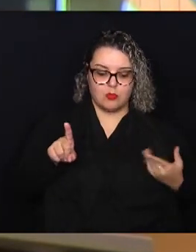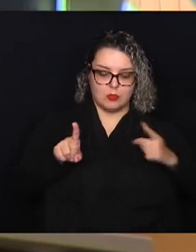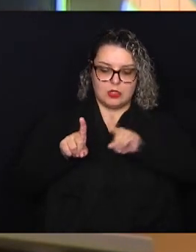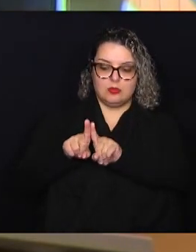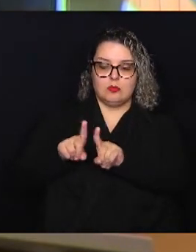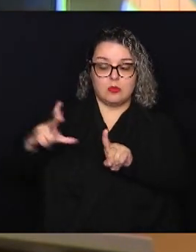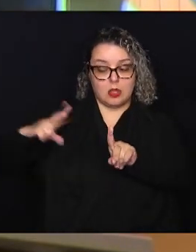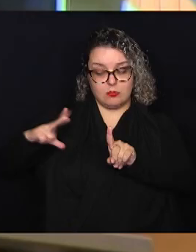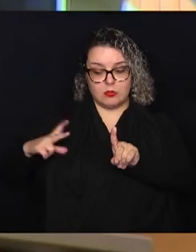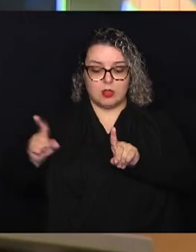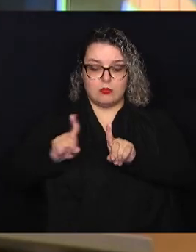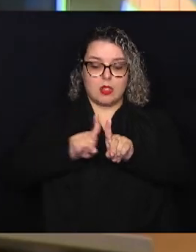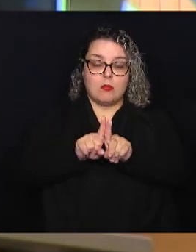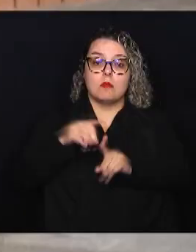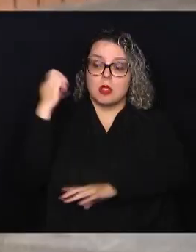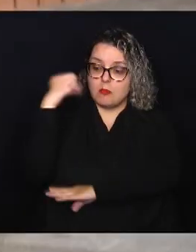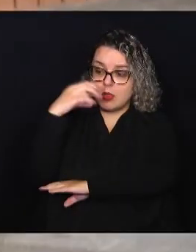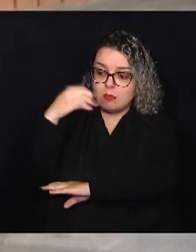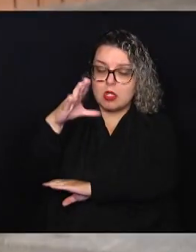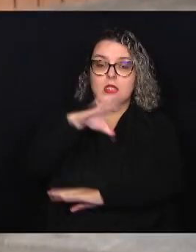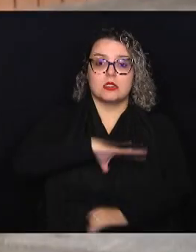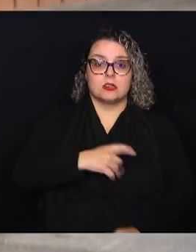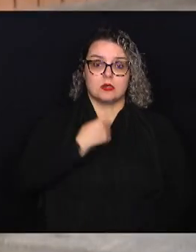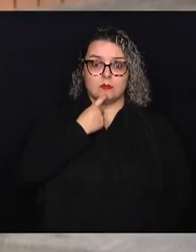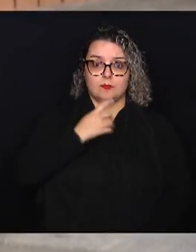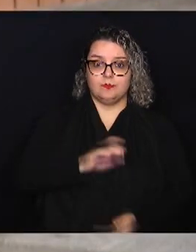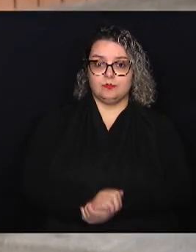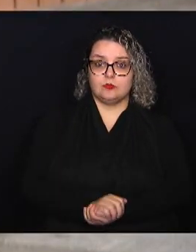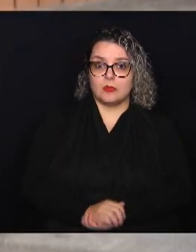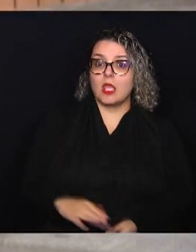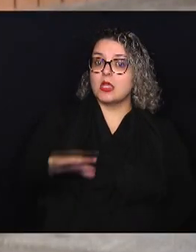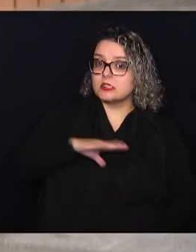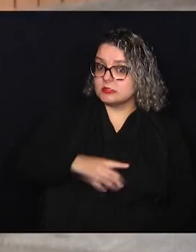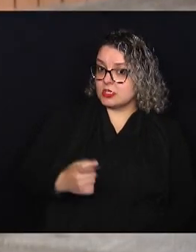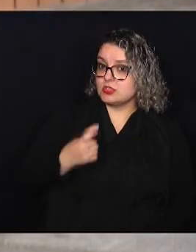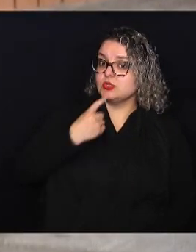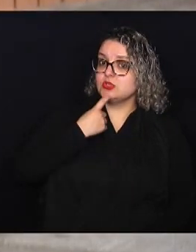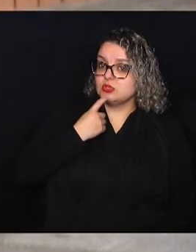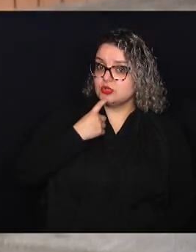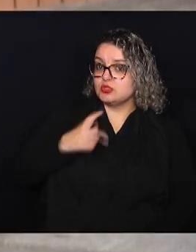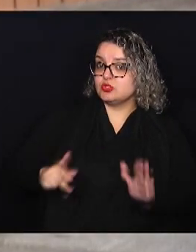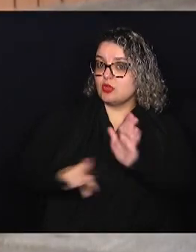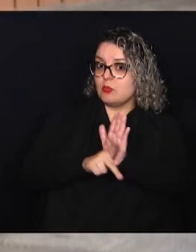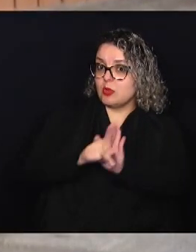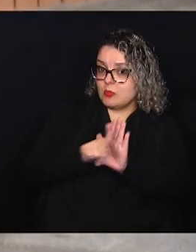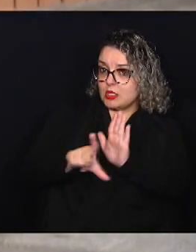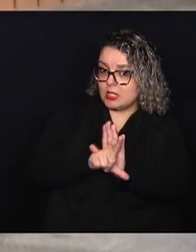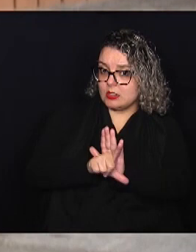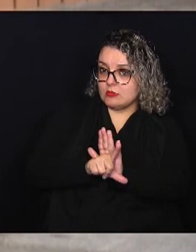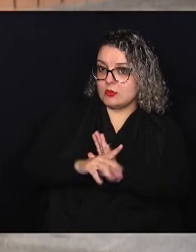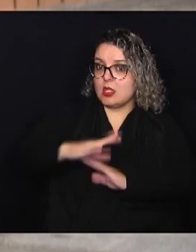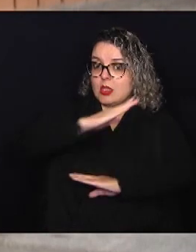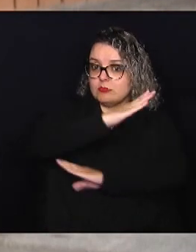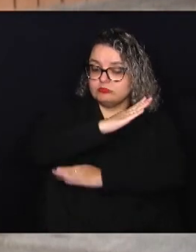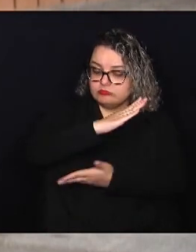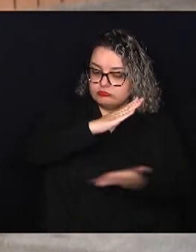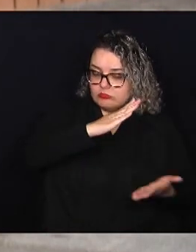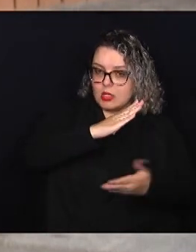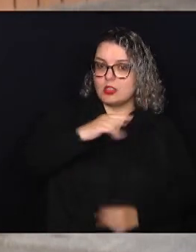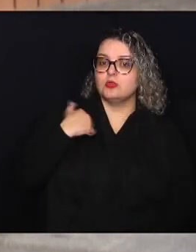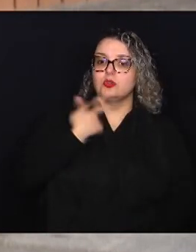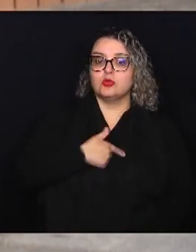para a iluminação pública em Campinas. O município de Campinas, através de um projeto de lei que passou aqui pela Câmara Municipal, nós